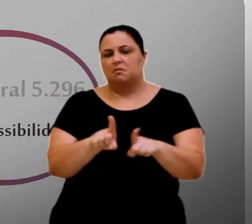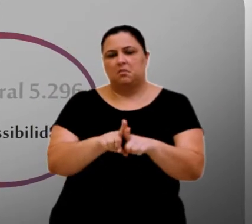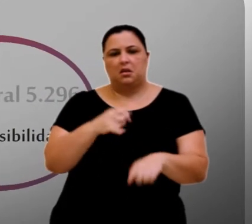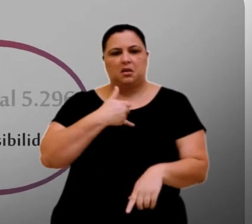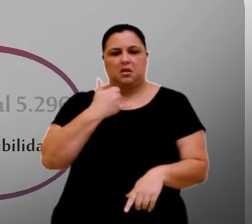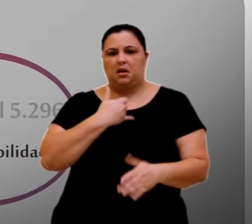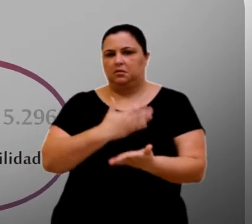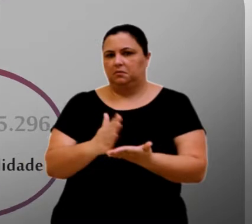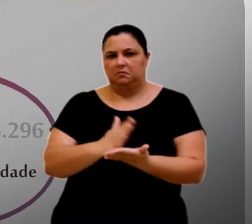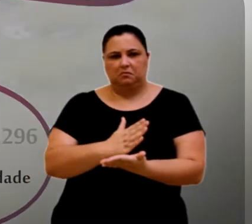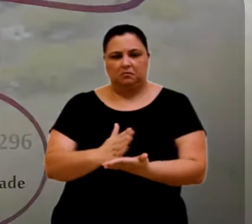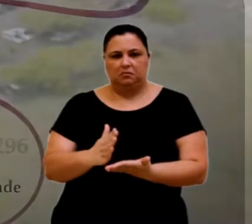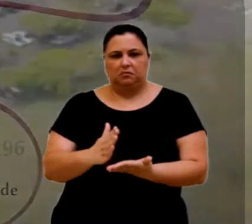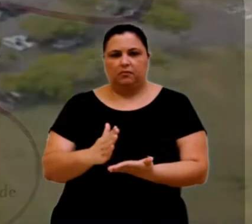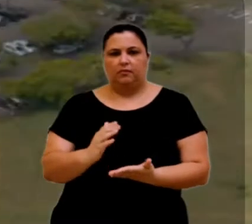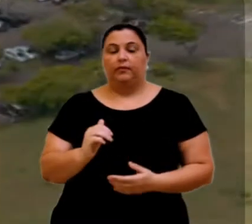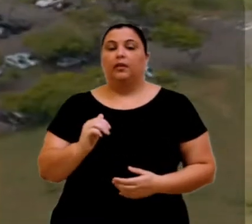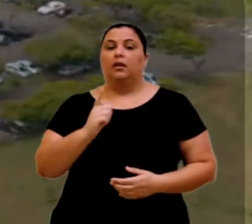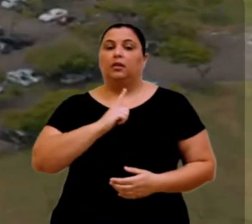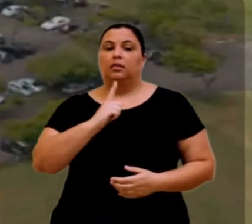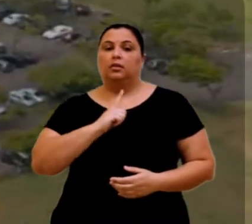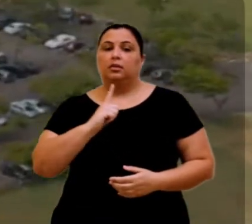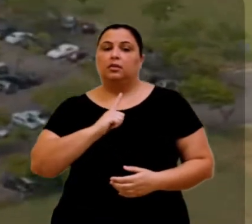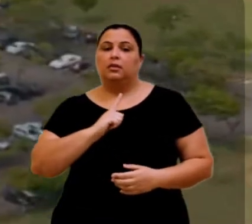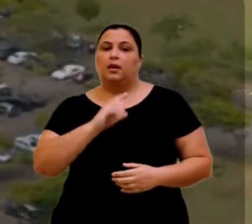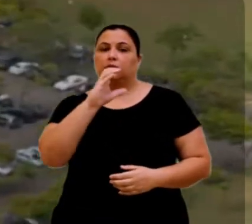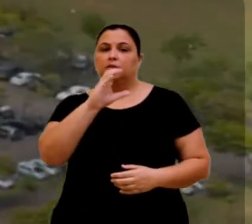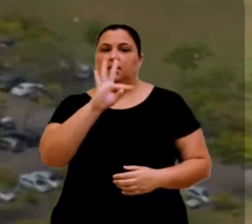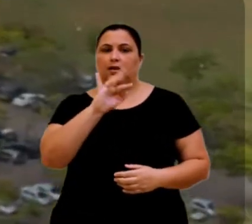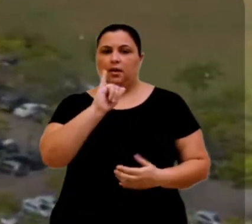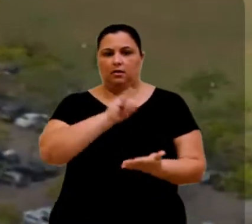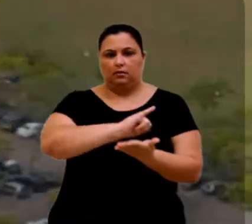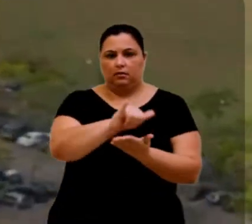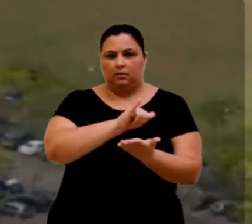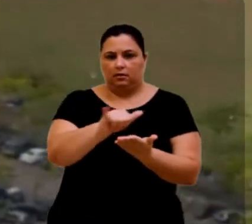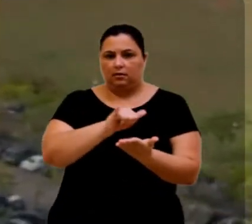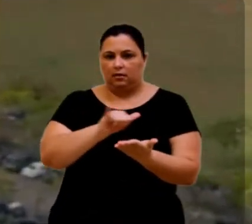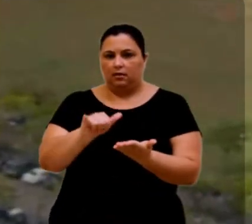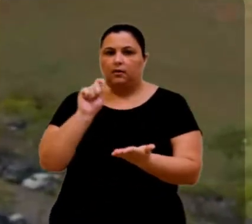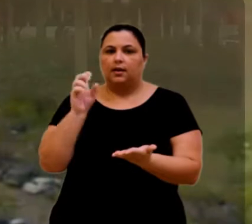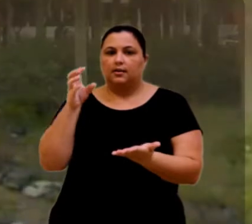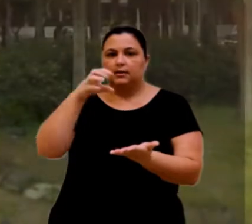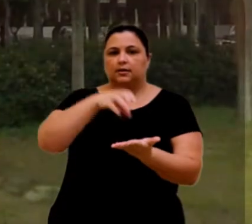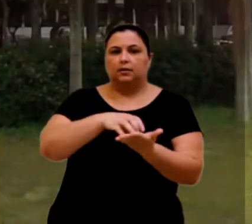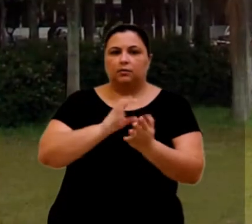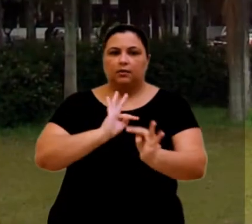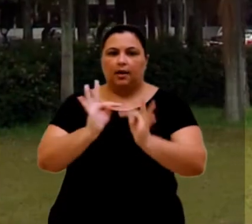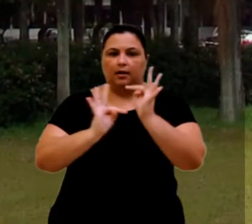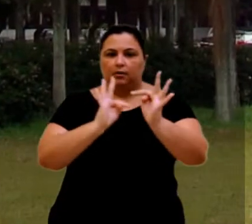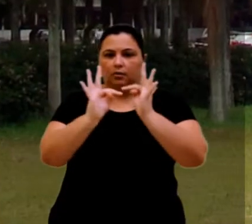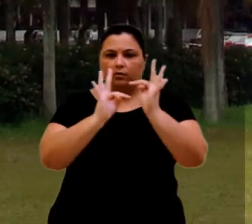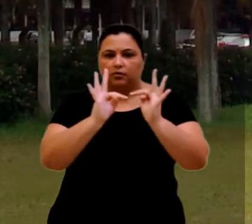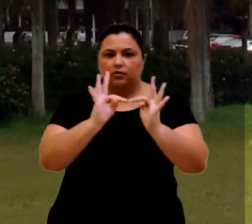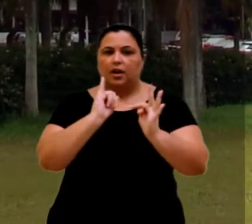ou faixa etária. Foi nesse contexto que o CTI, Centro de Tecnologia da Informação